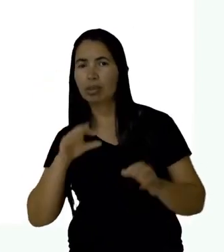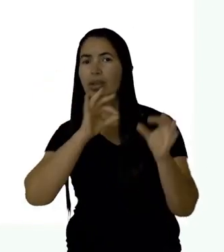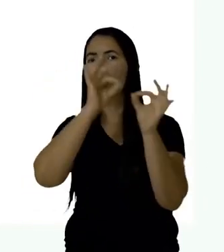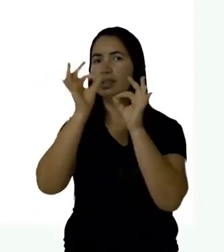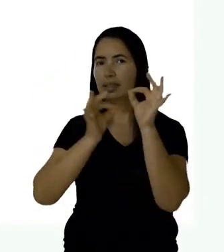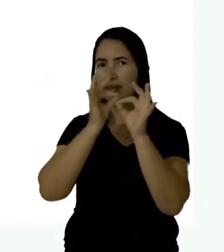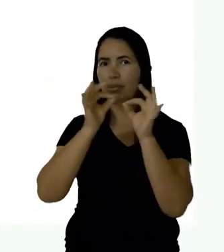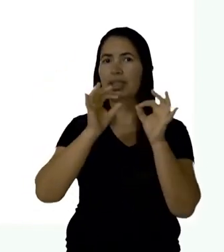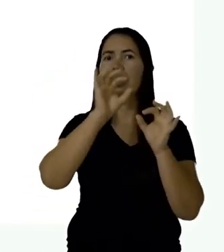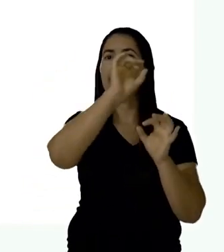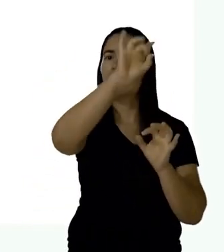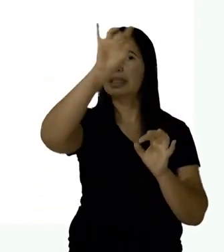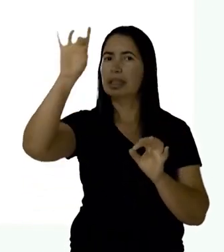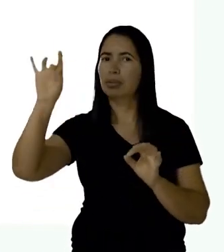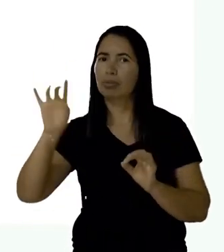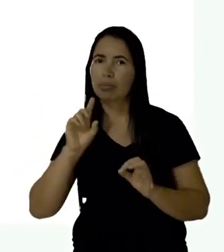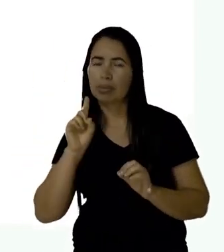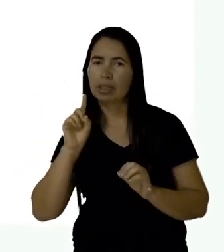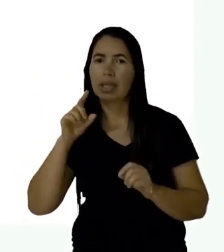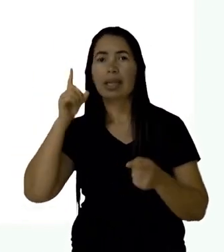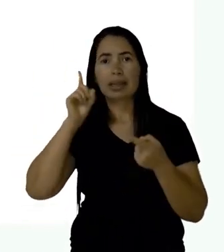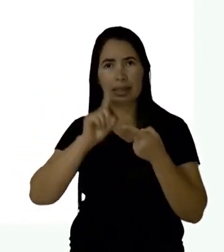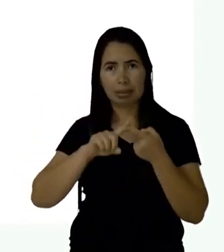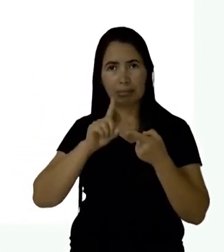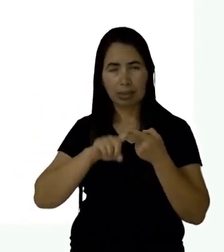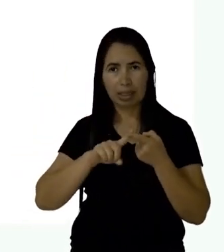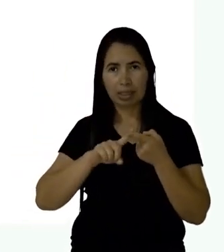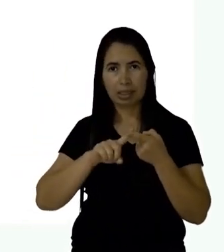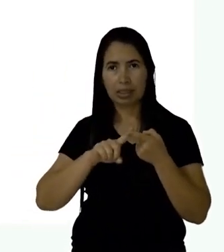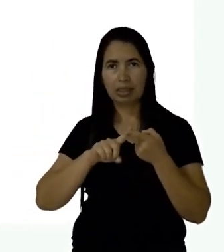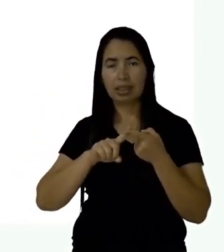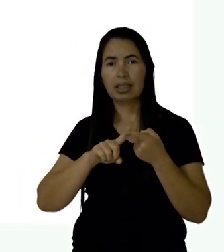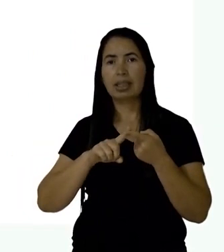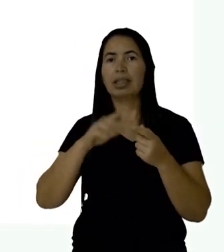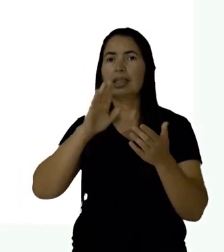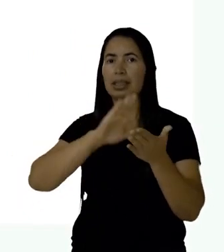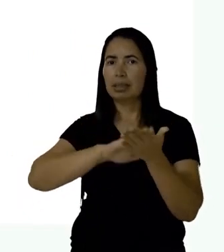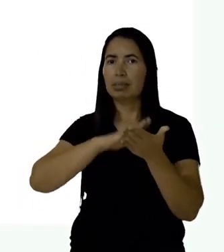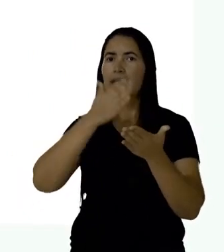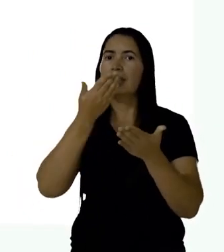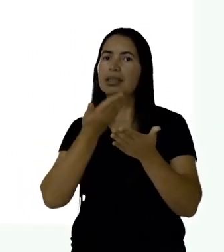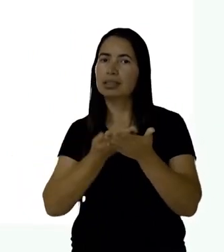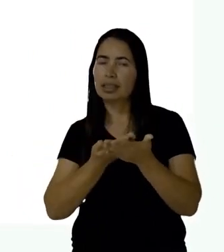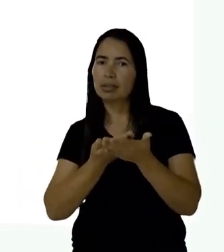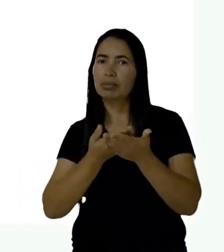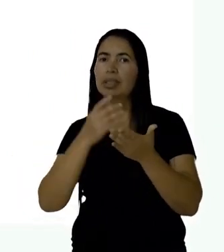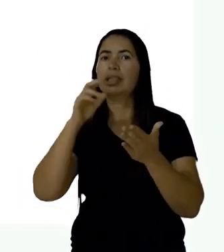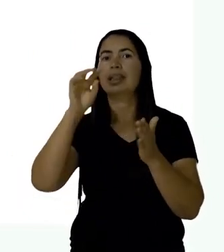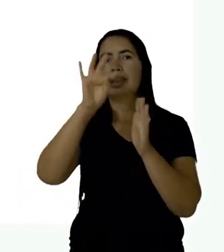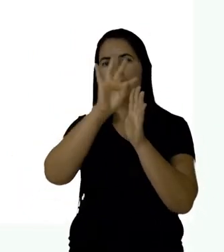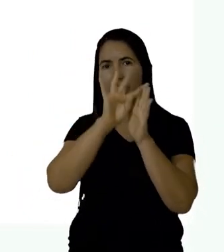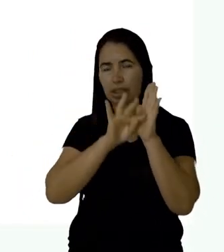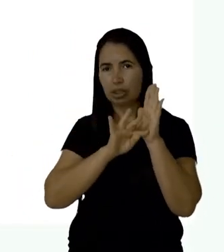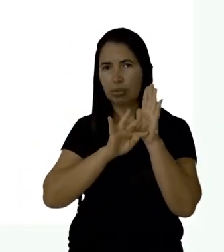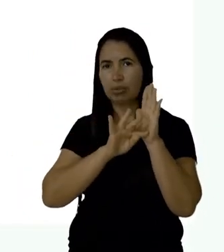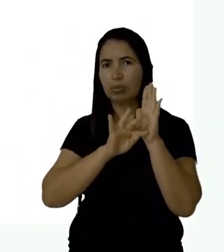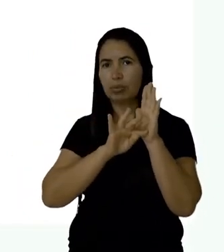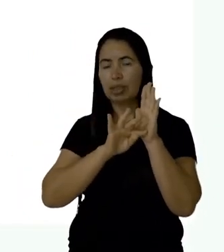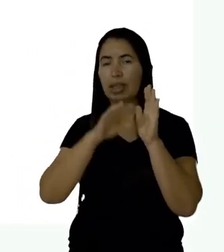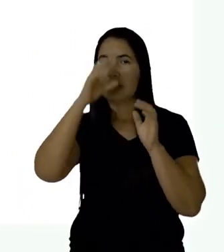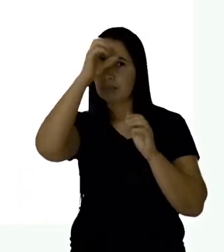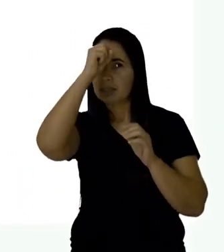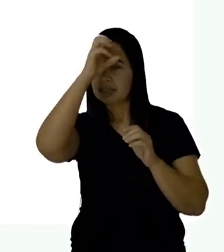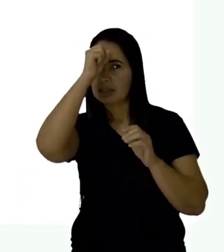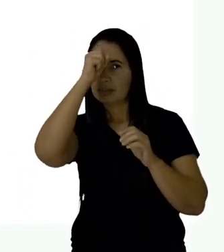organização de cada um deles. Também fizemos a interpretação desses textos.